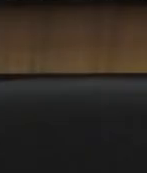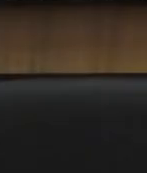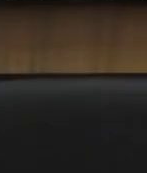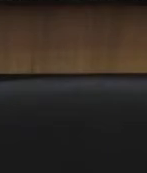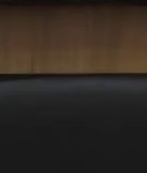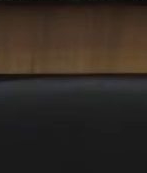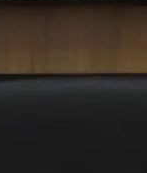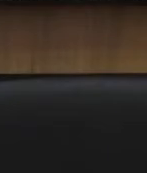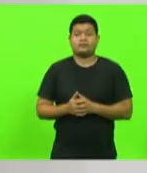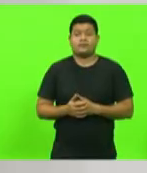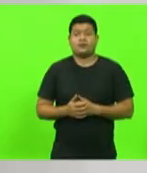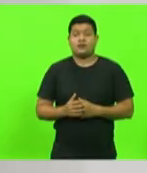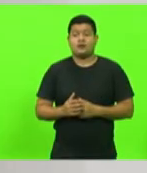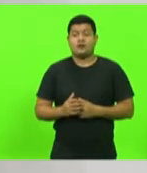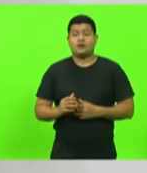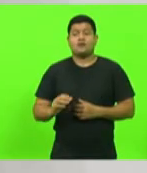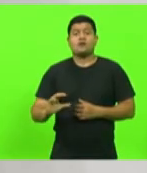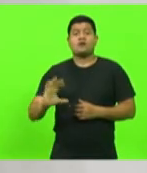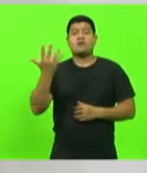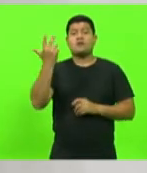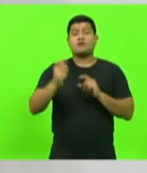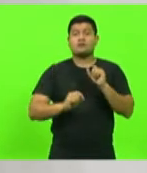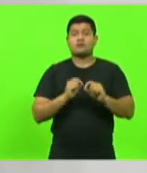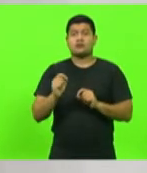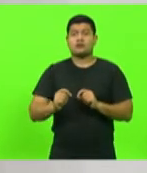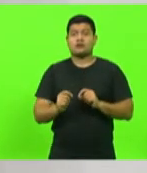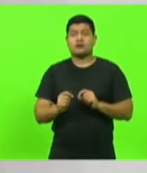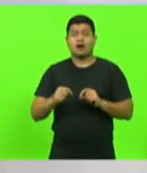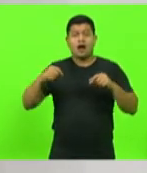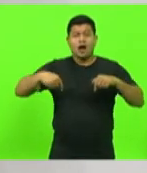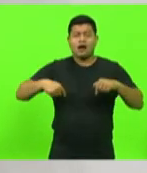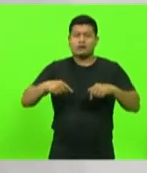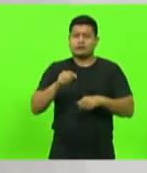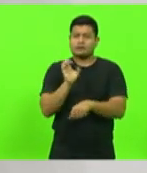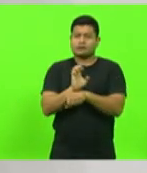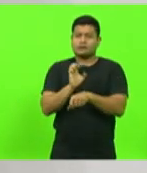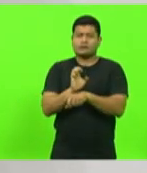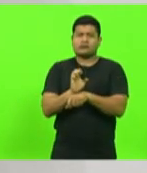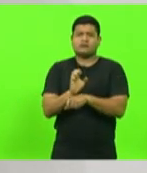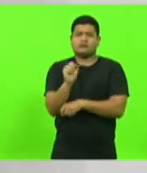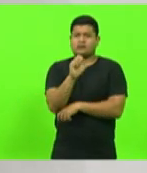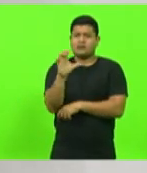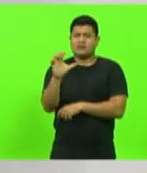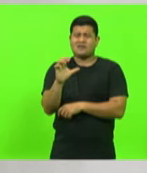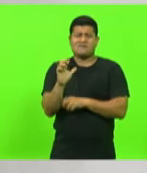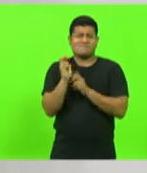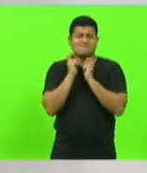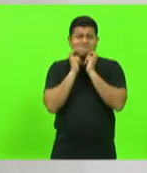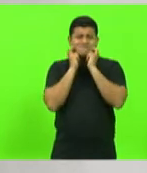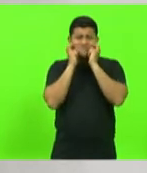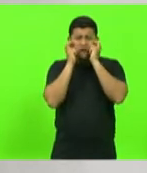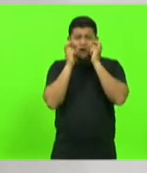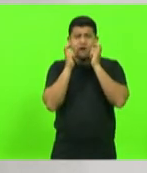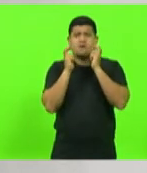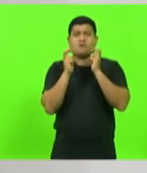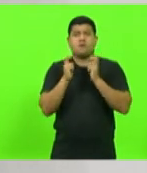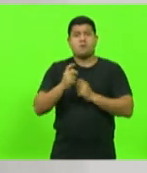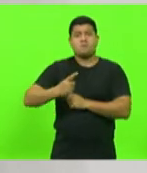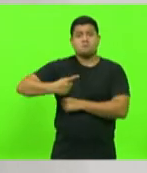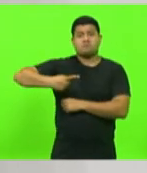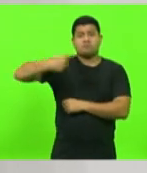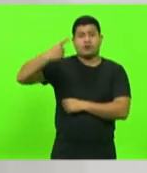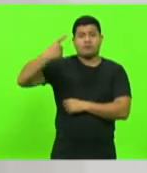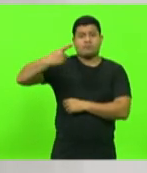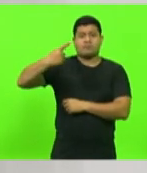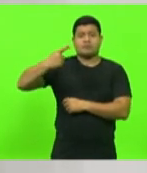precisa mudar. Nosso Estado está num ranking vergonhoso, como o primeiro lugar